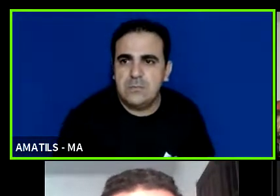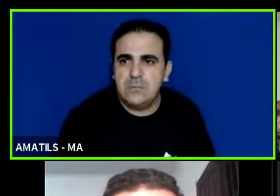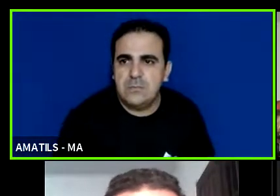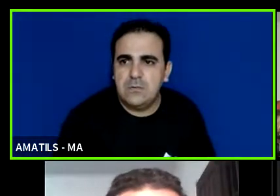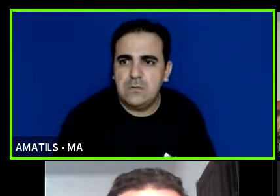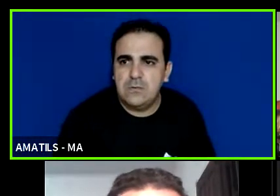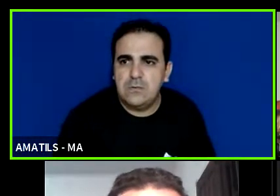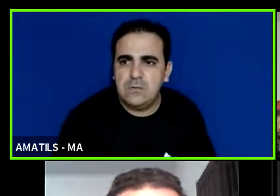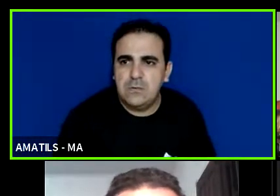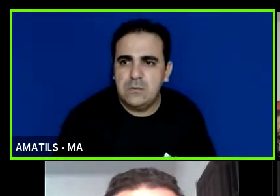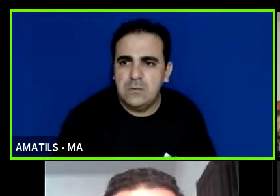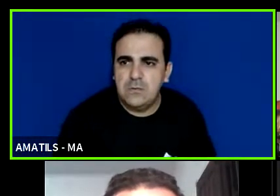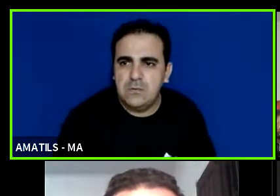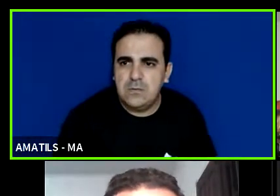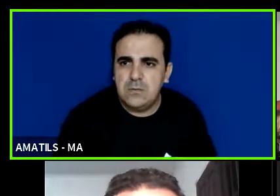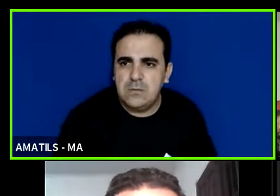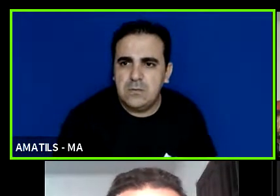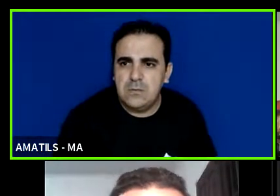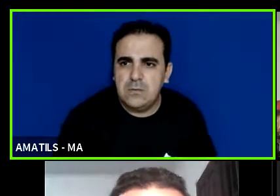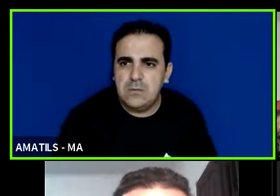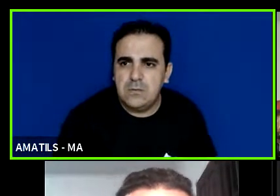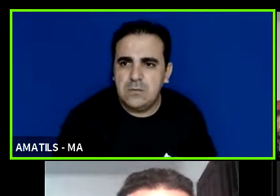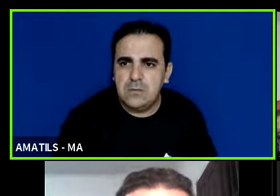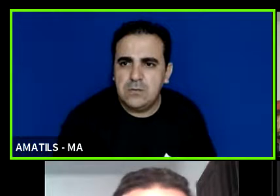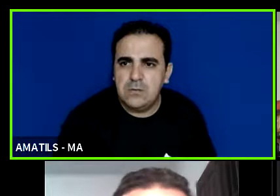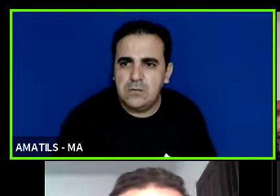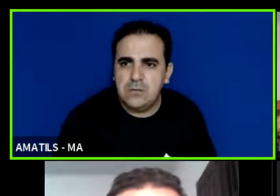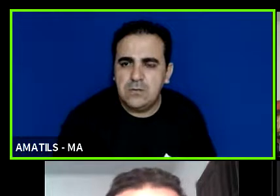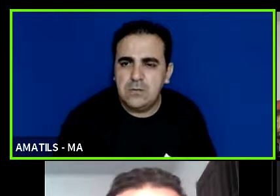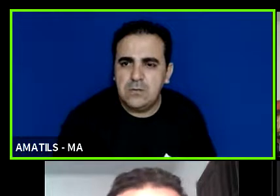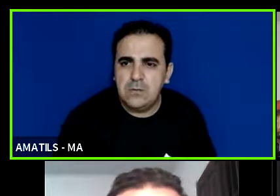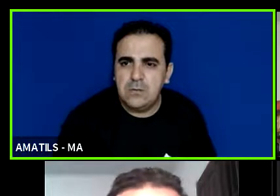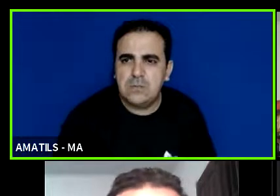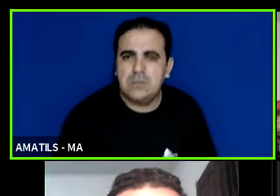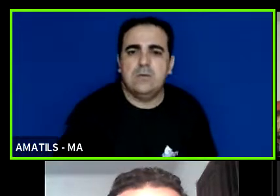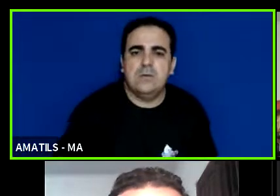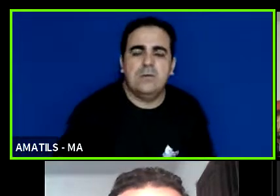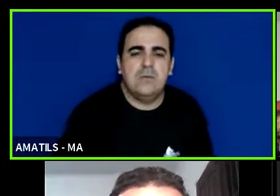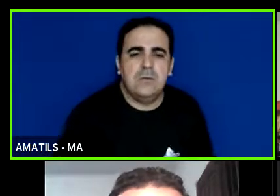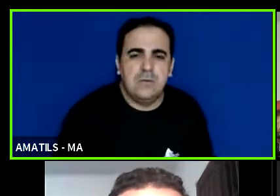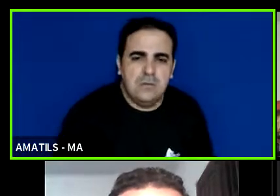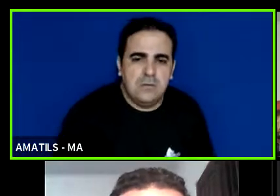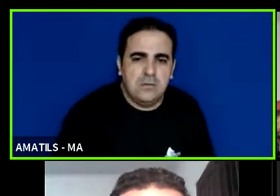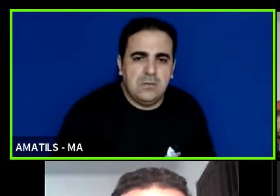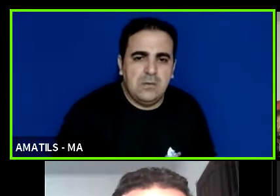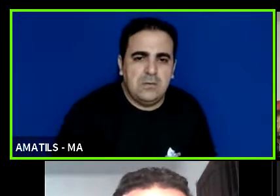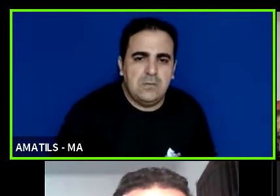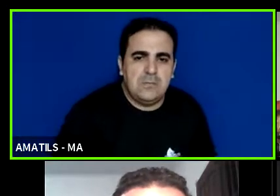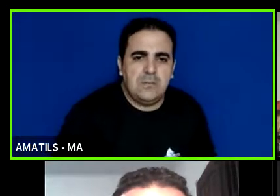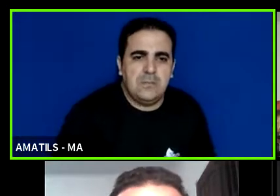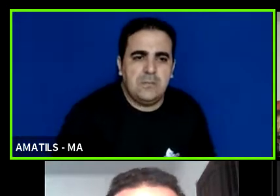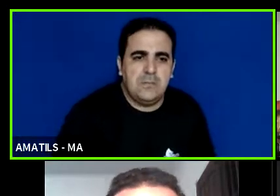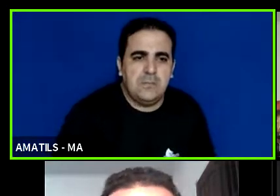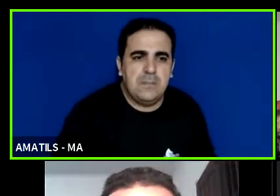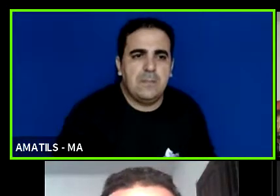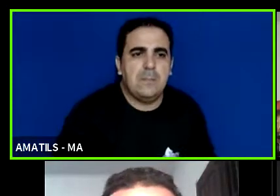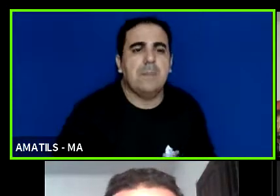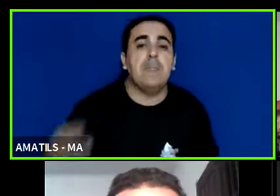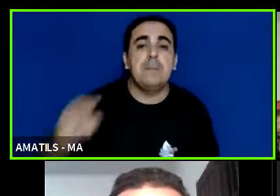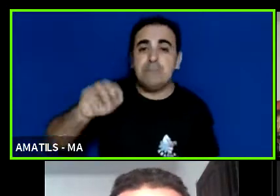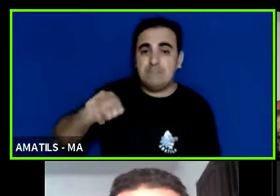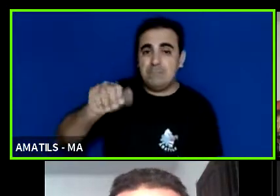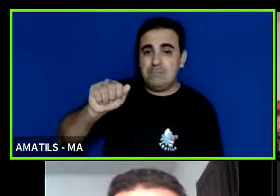falado ficou bem bastante comprovado o companheiro Marcelo traz trouxe bastante contribuição